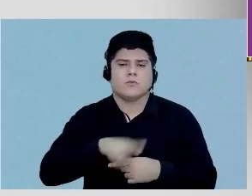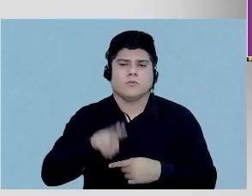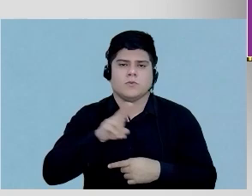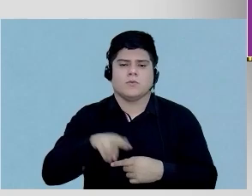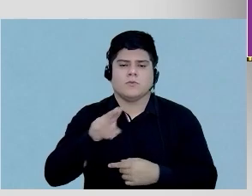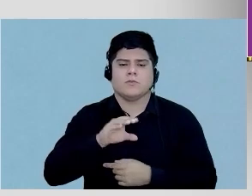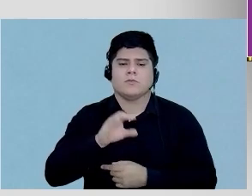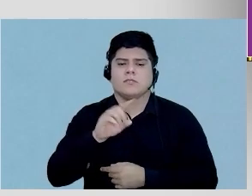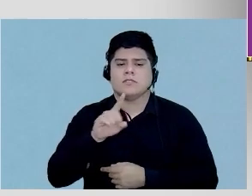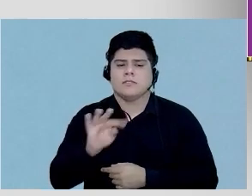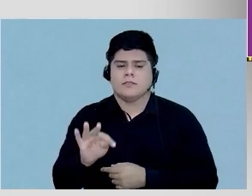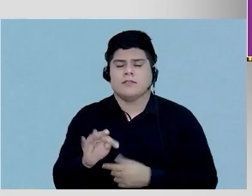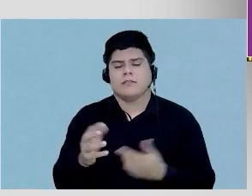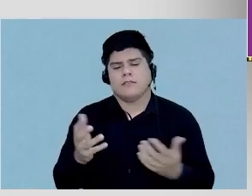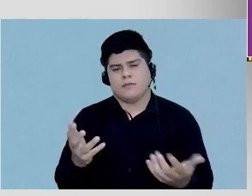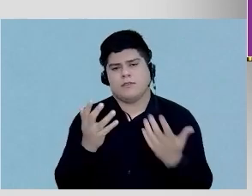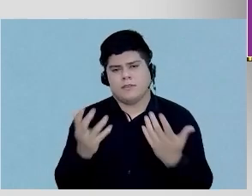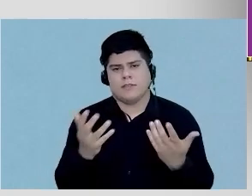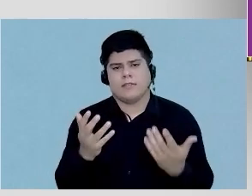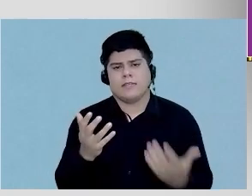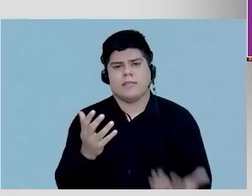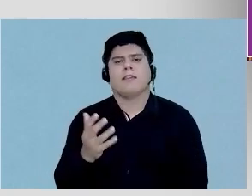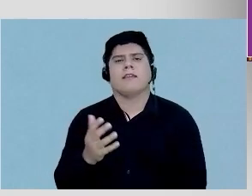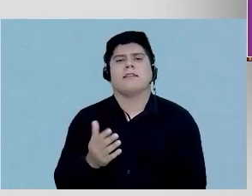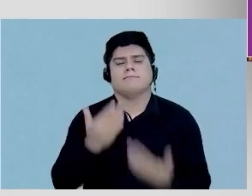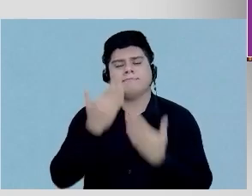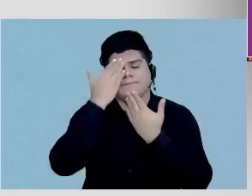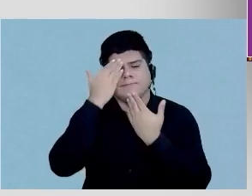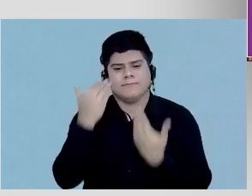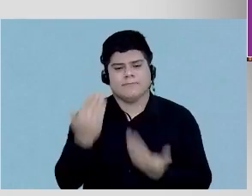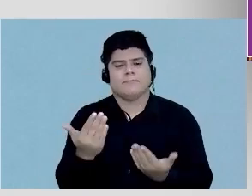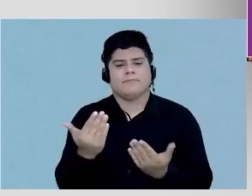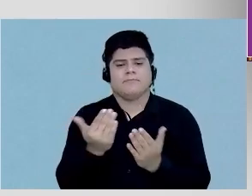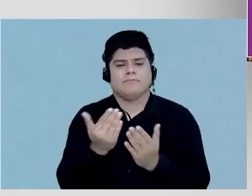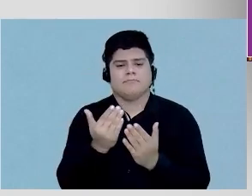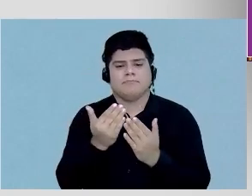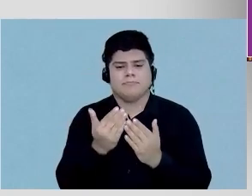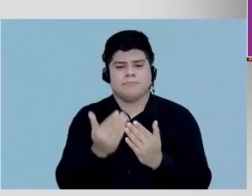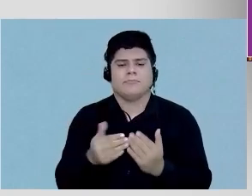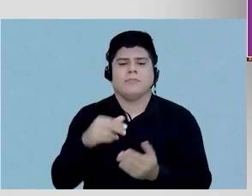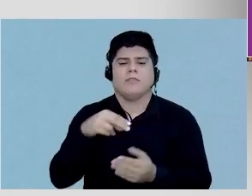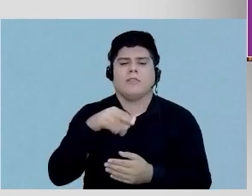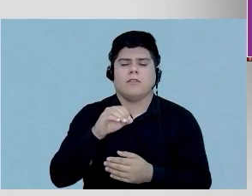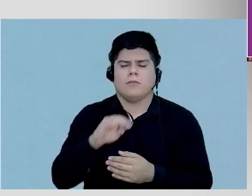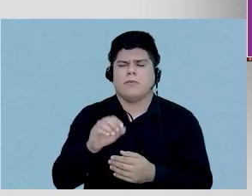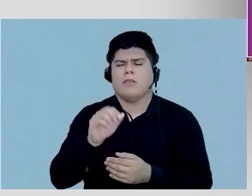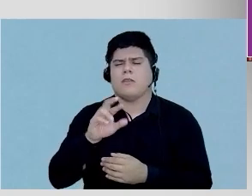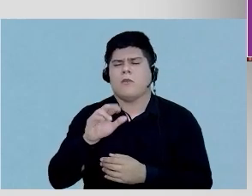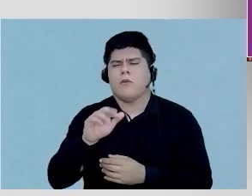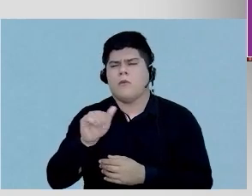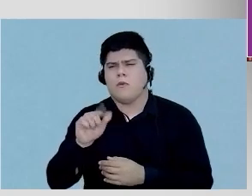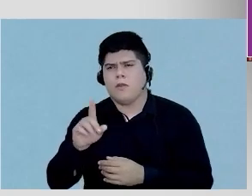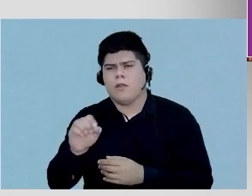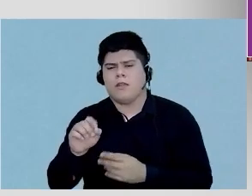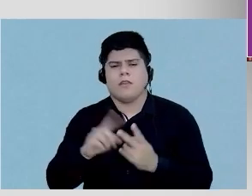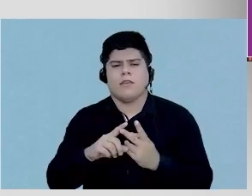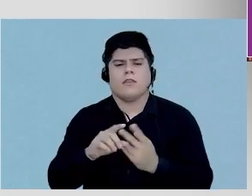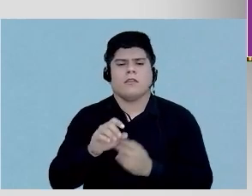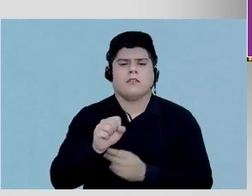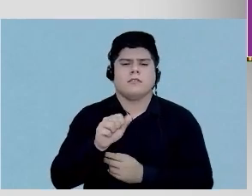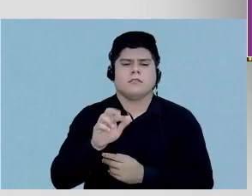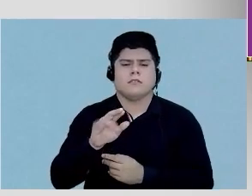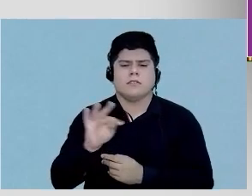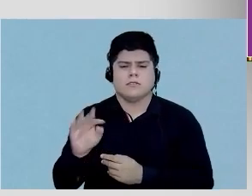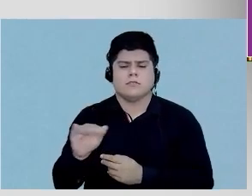o CZT. Gostaria de fazer um agradecimento extenso ao Lobê, ao Conrado, ao Sartim,